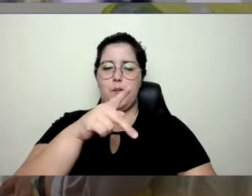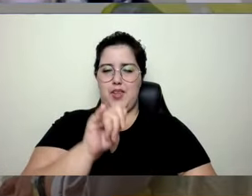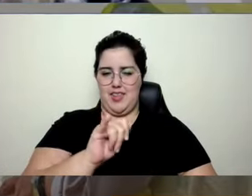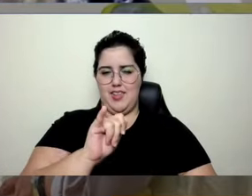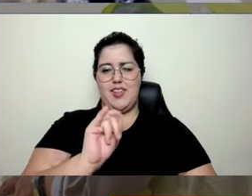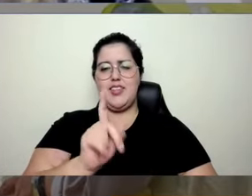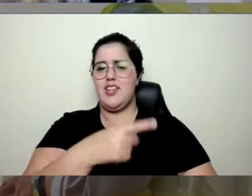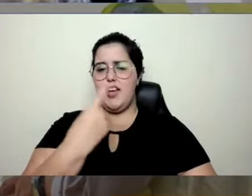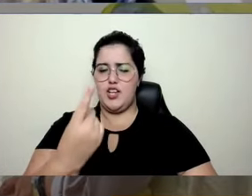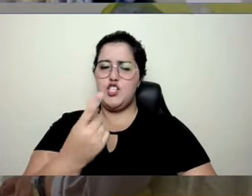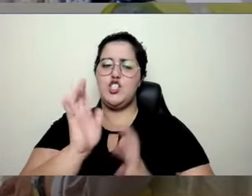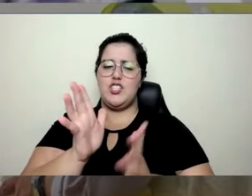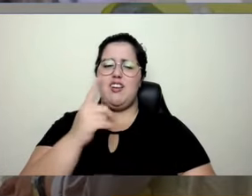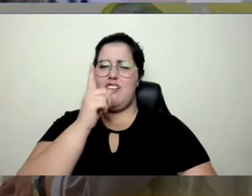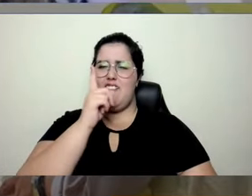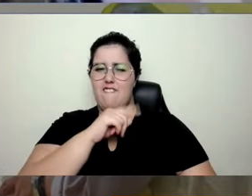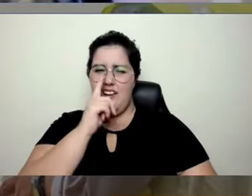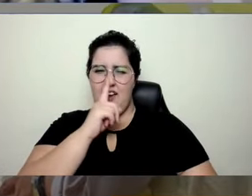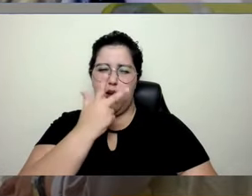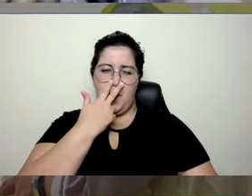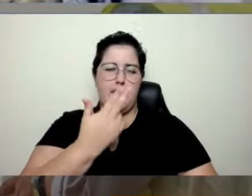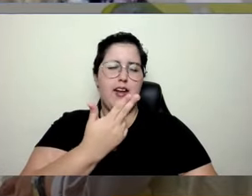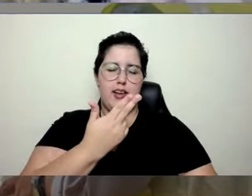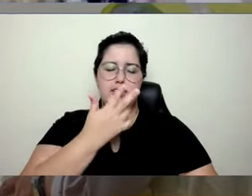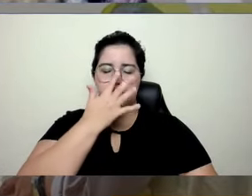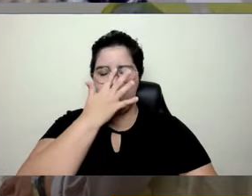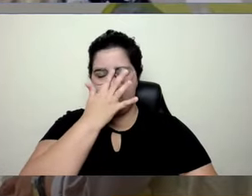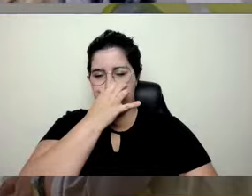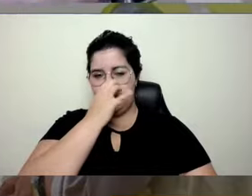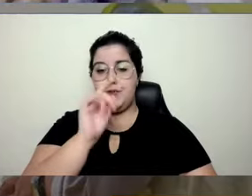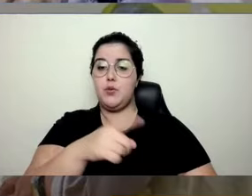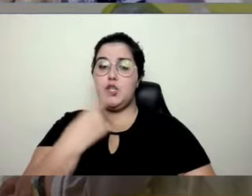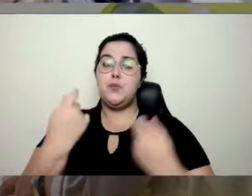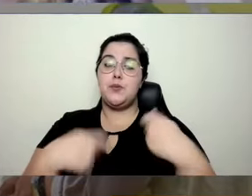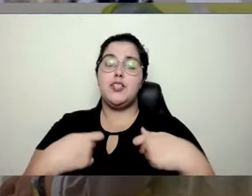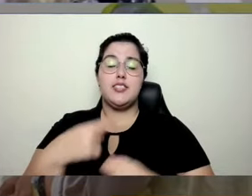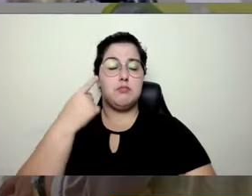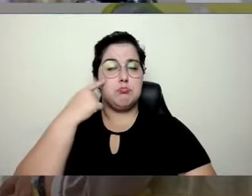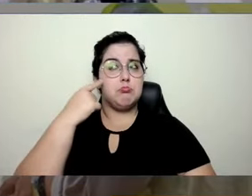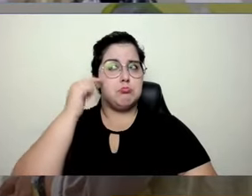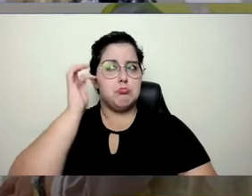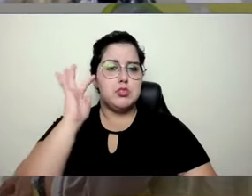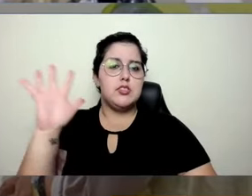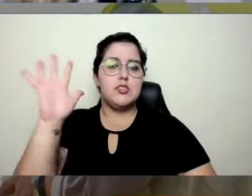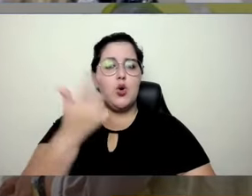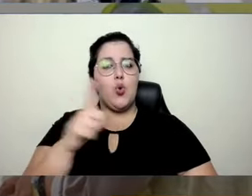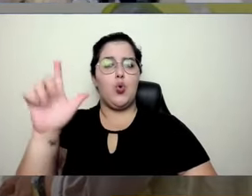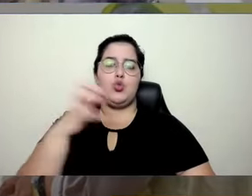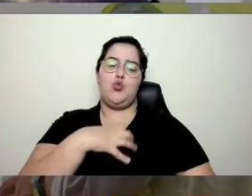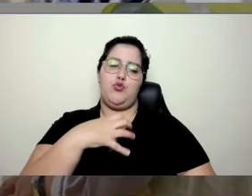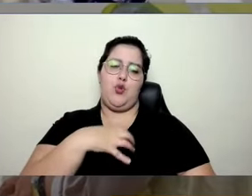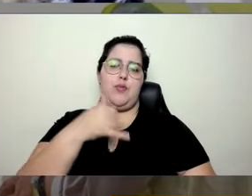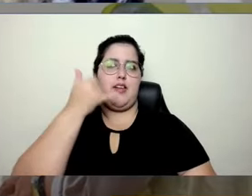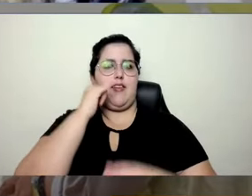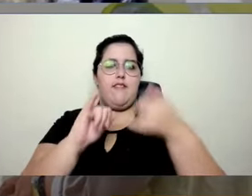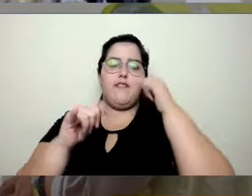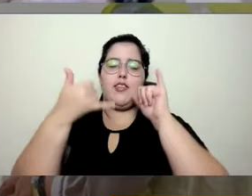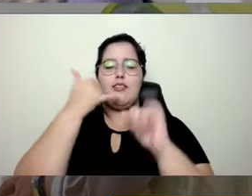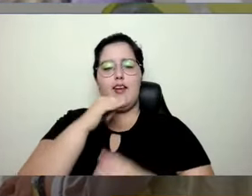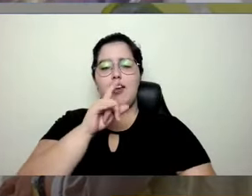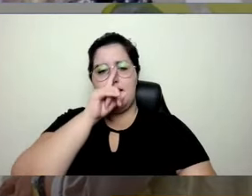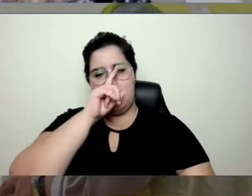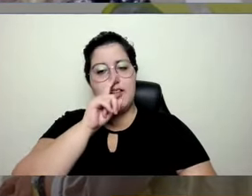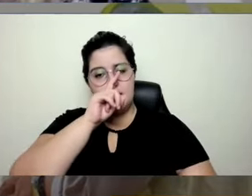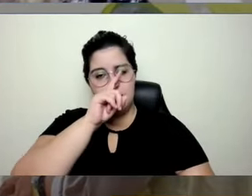falhou e todo o resto. Então, a gente precisa ver outras formas de eliminar risco, vai manter o EPI,